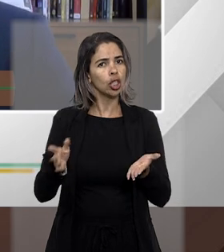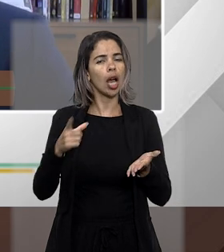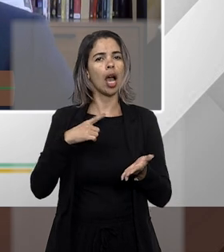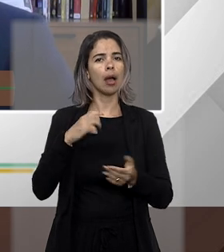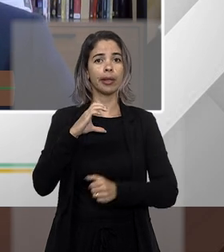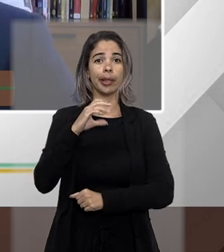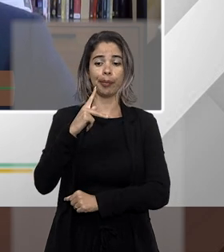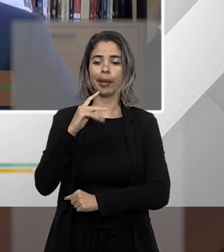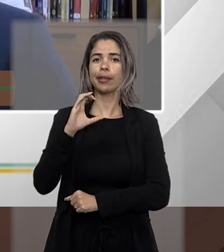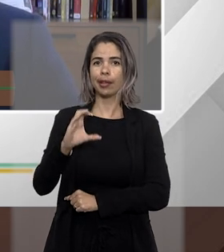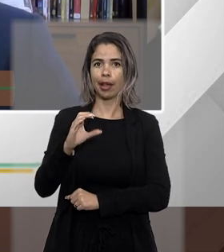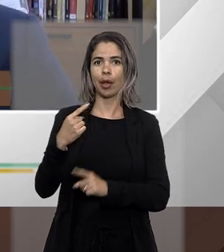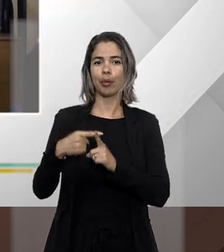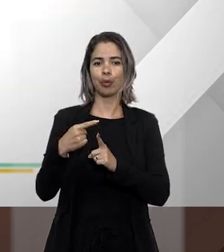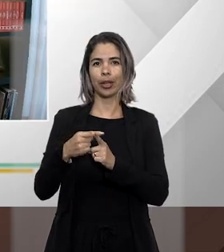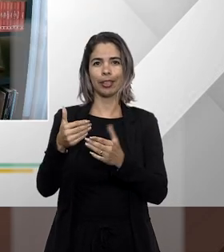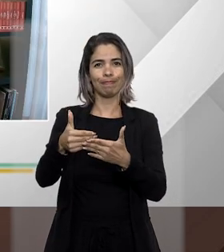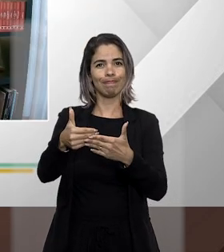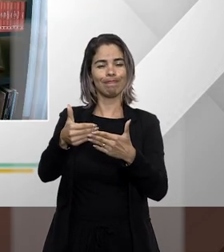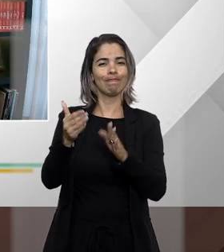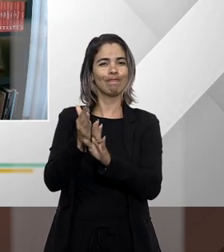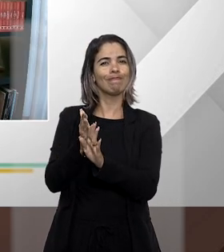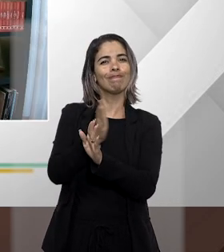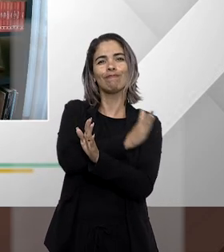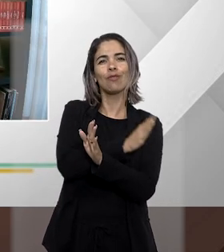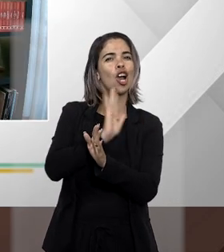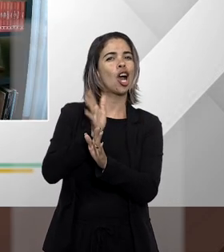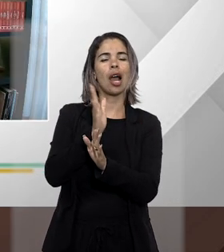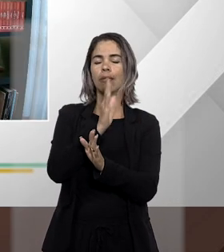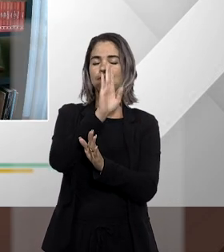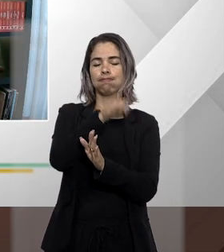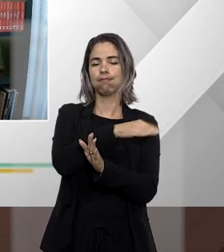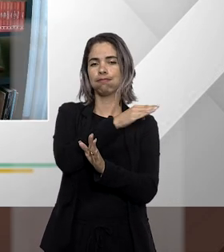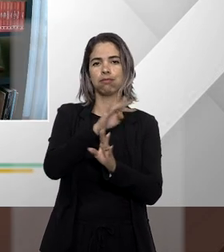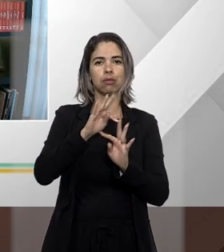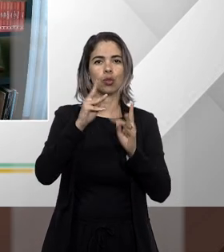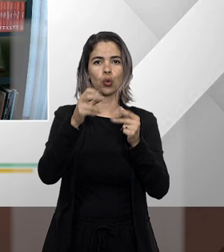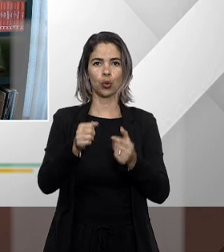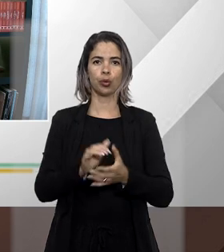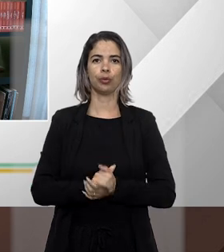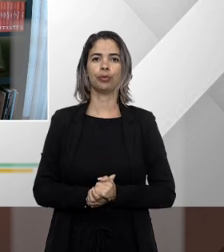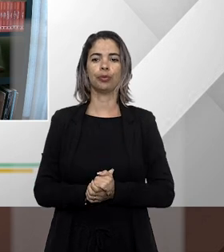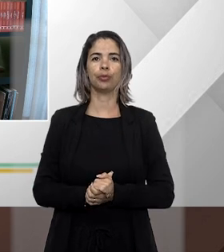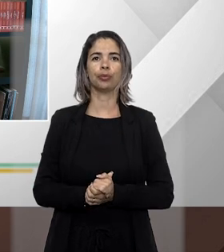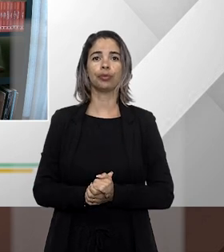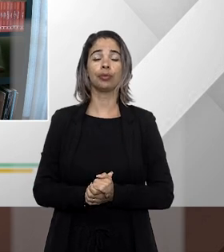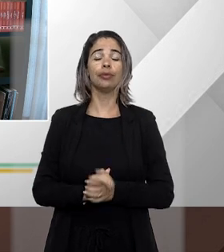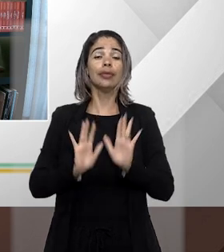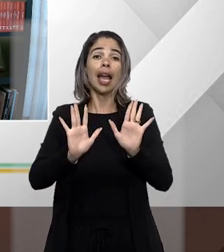embargos infringentes agora com o professor aí o complemento Fátio eu posso